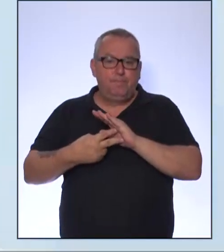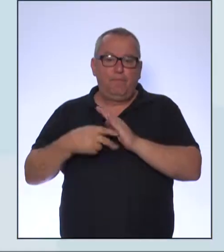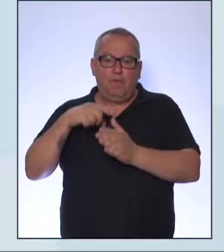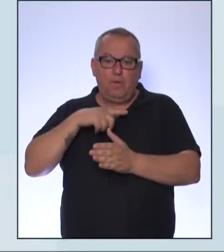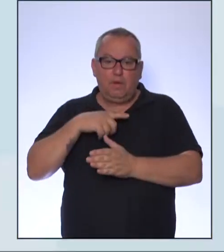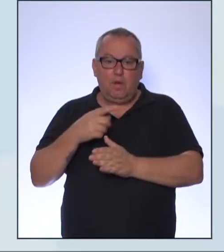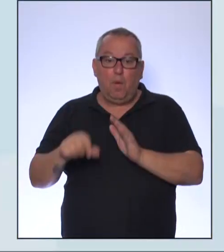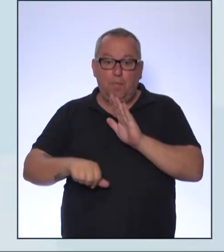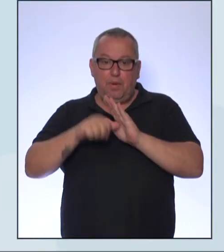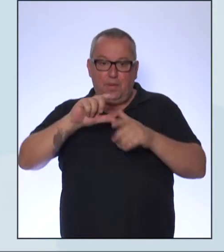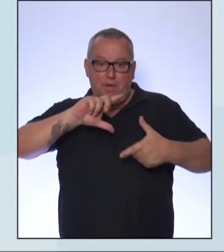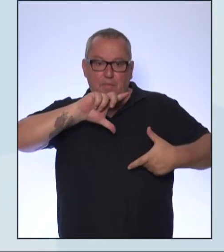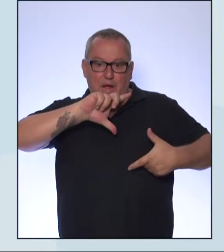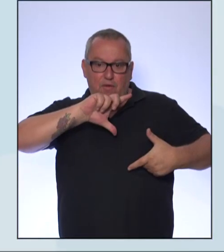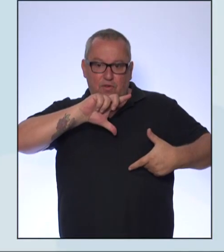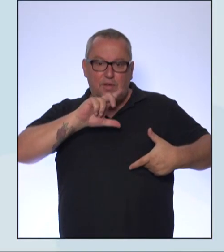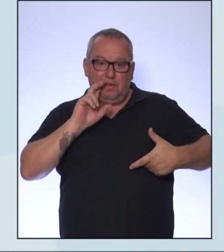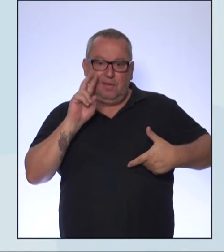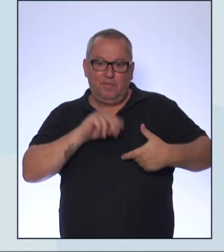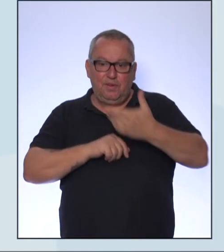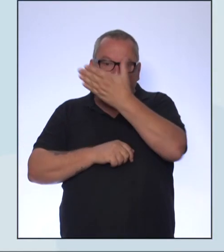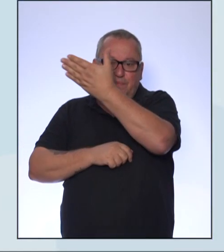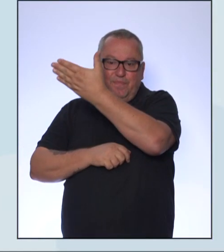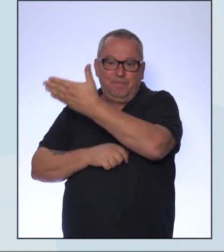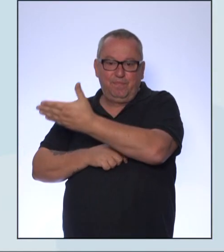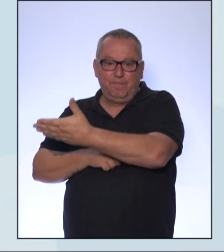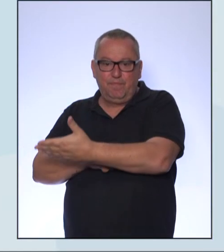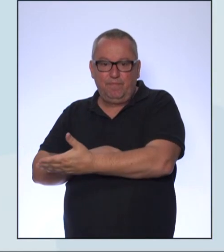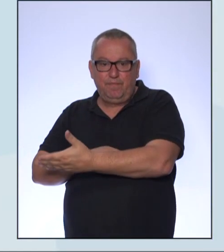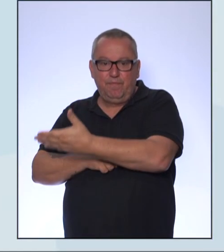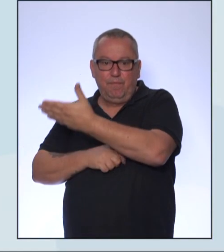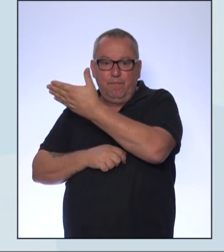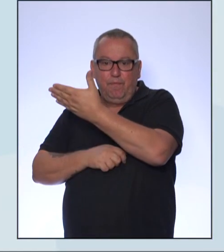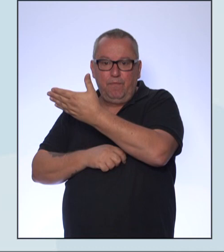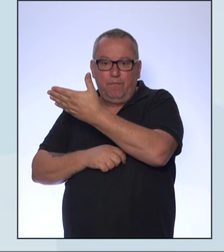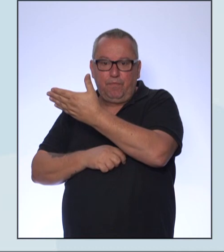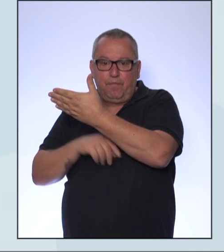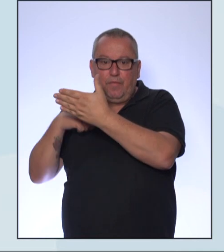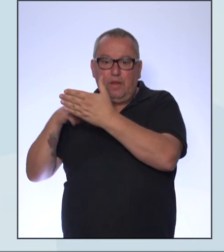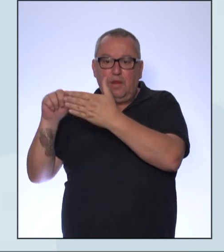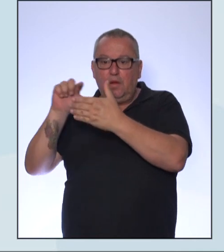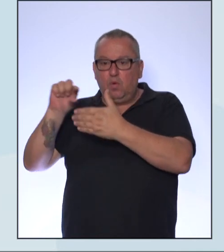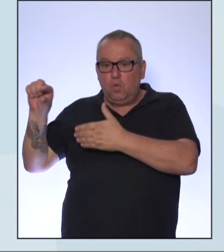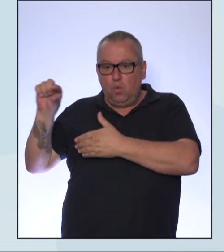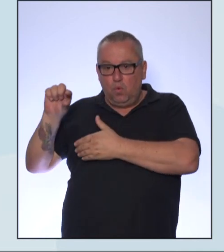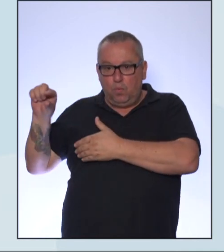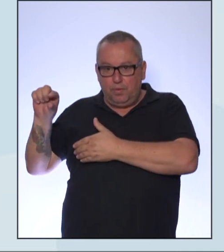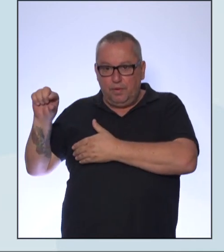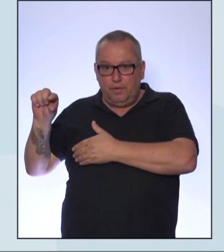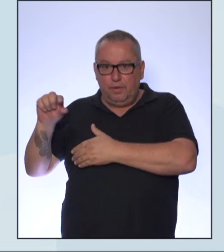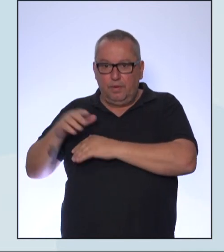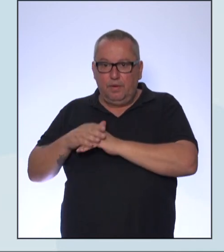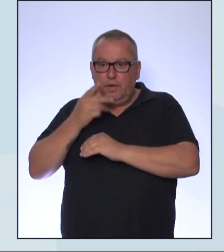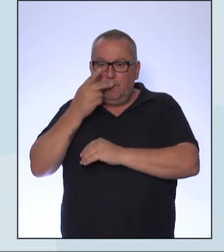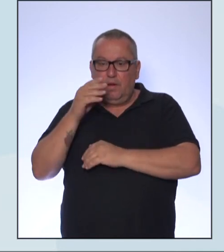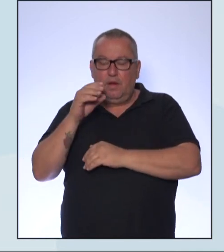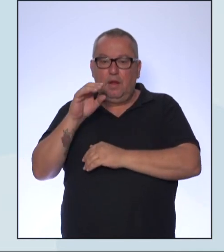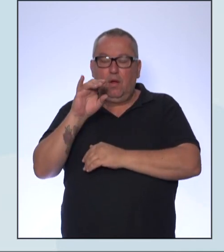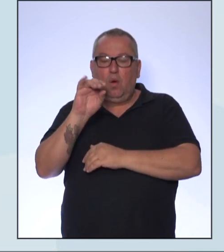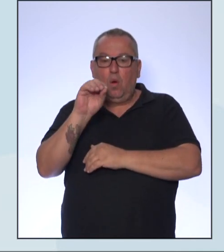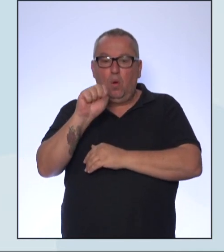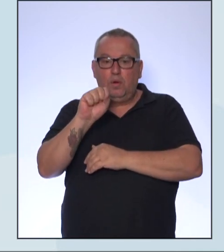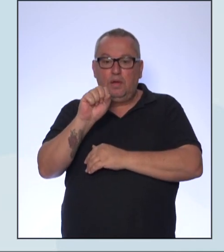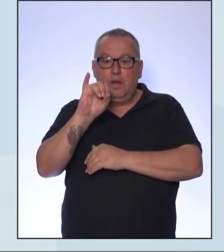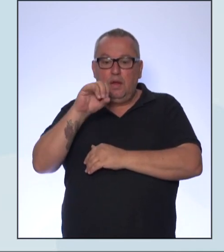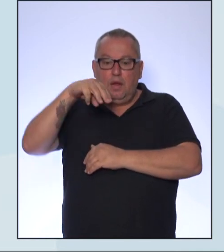primeira imagem. Está aí na tela para vocês acompanharem. A gente tem a legenda ao lado, que são os imigrantes de Antônio